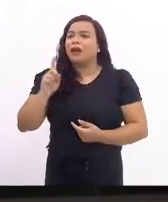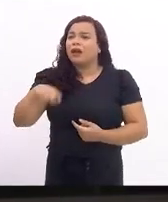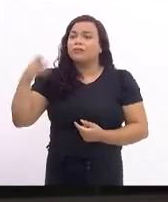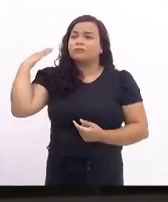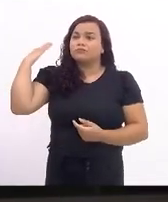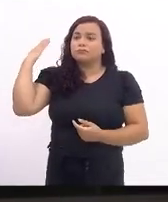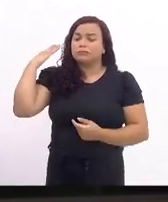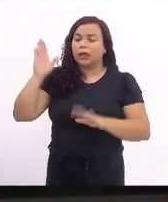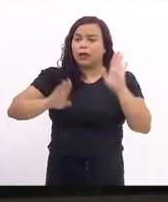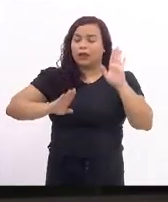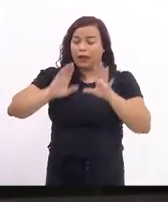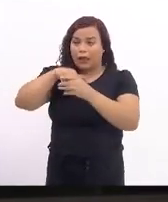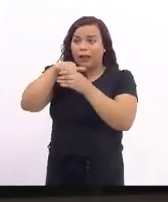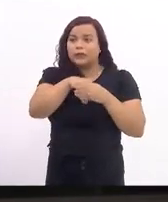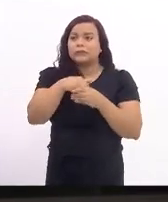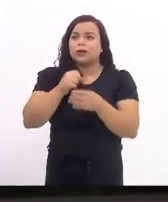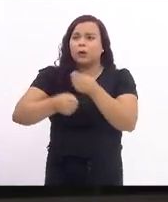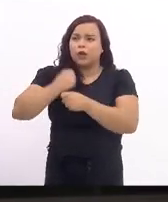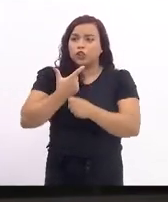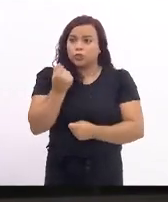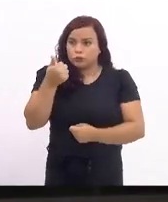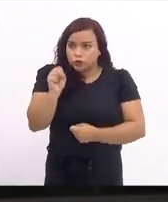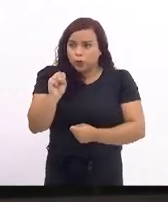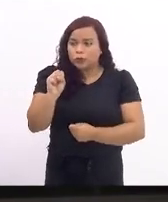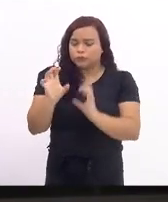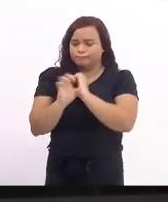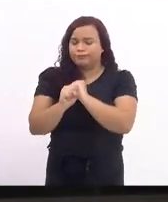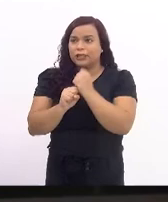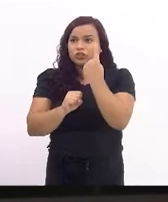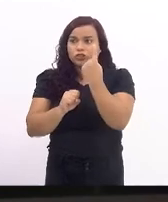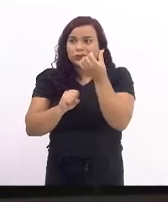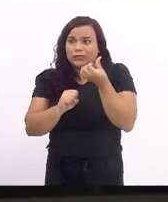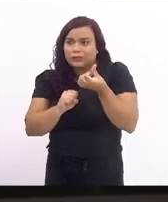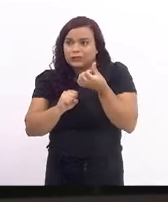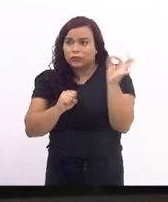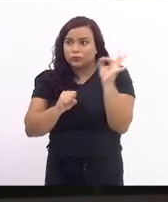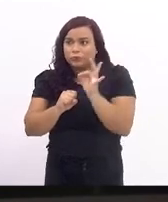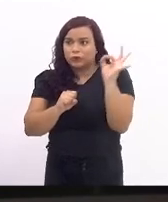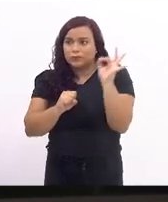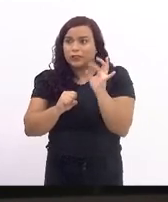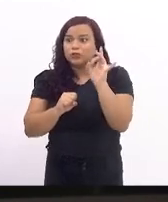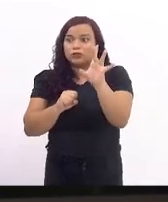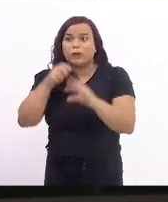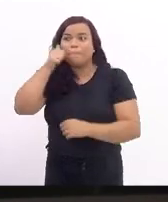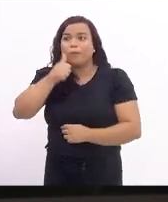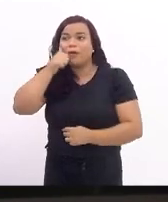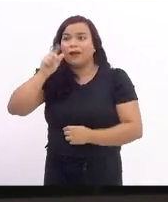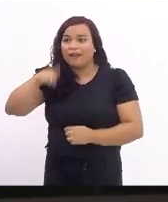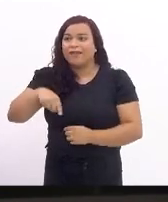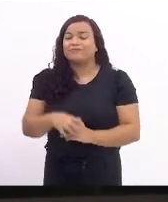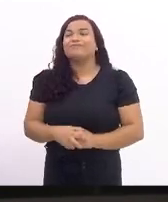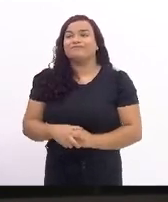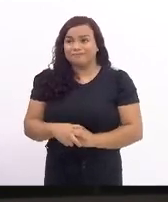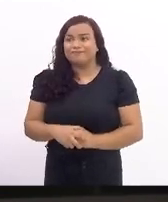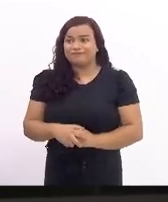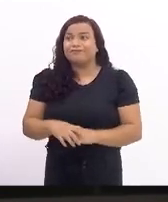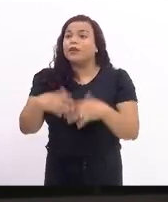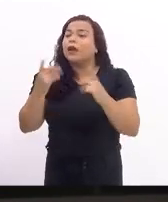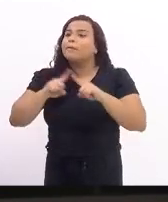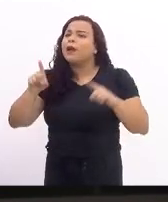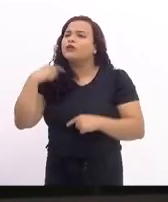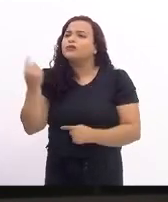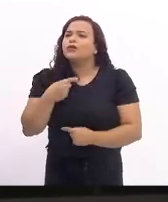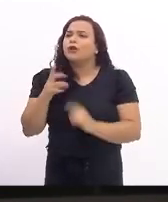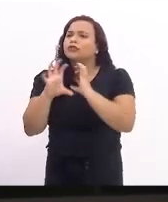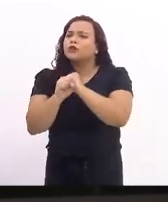apenas das pessoas eleitas são mulheres sendo que nós